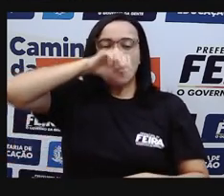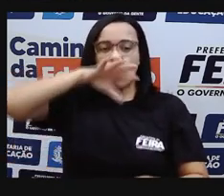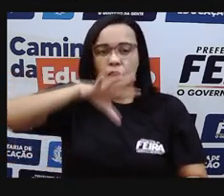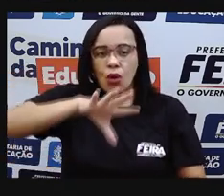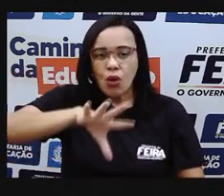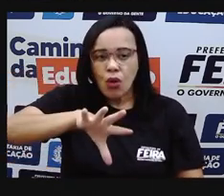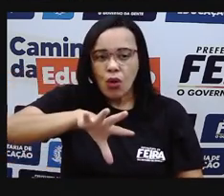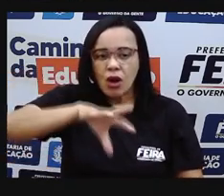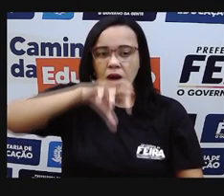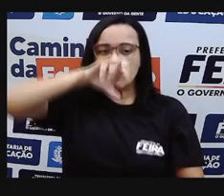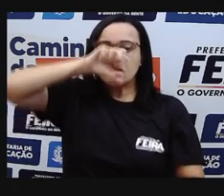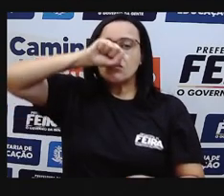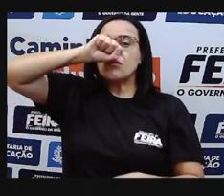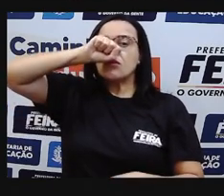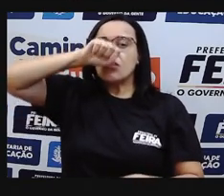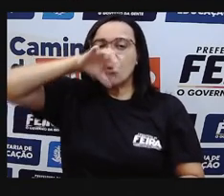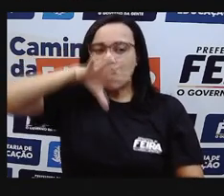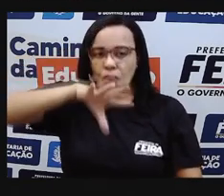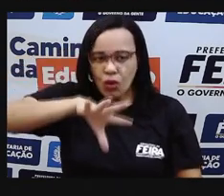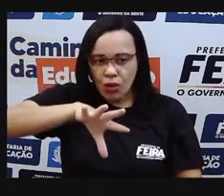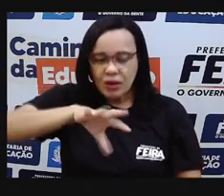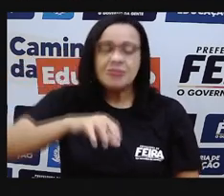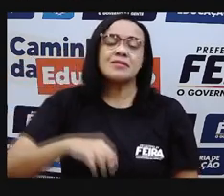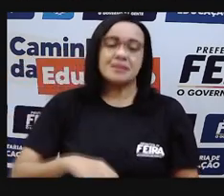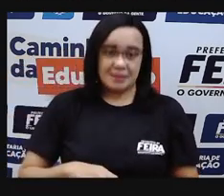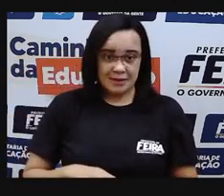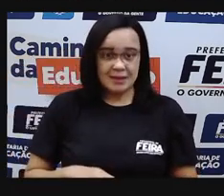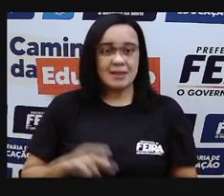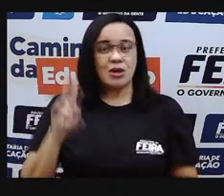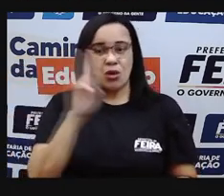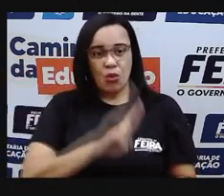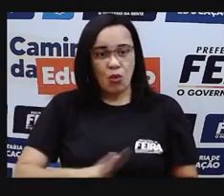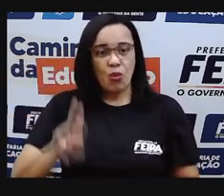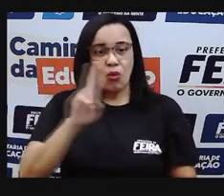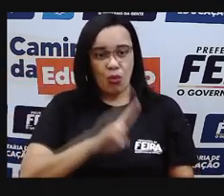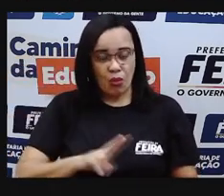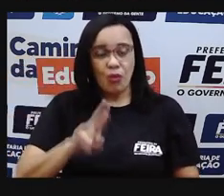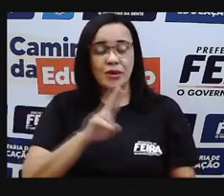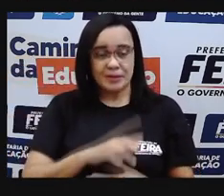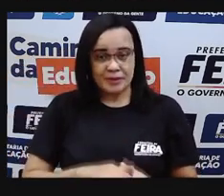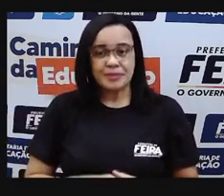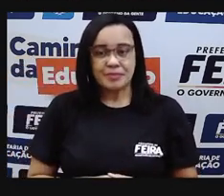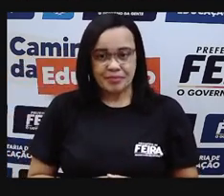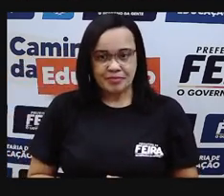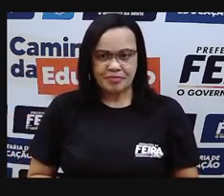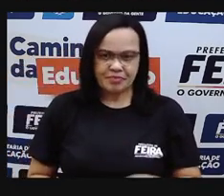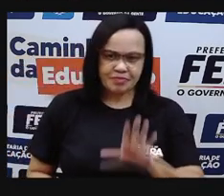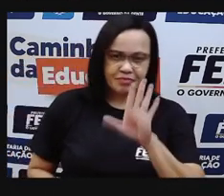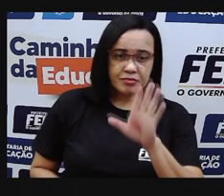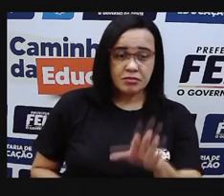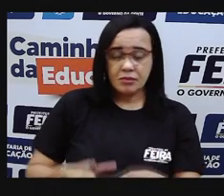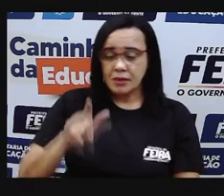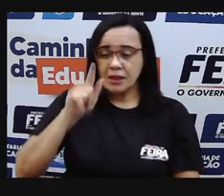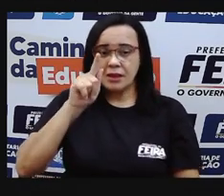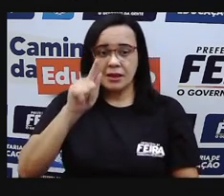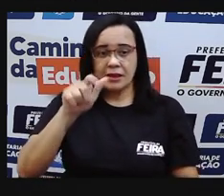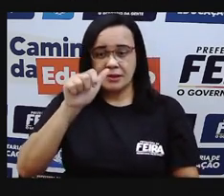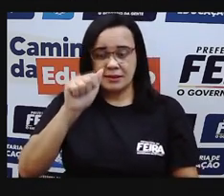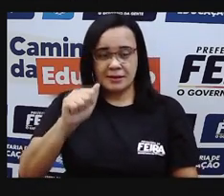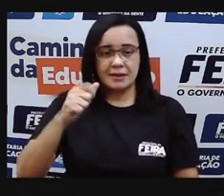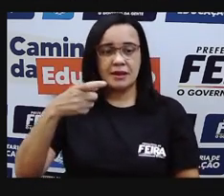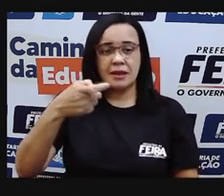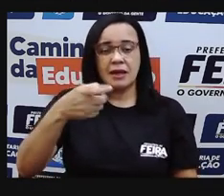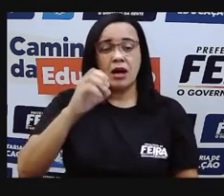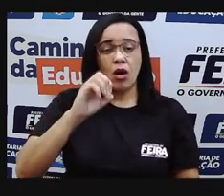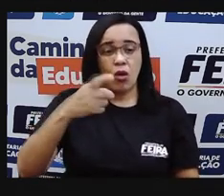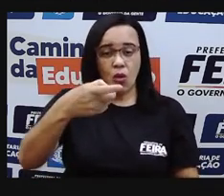proporção de gás nitrogênio. Nós não utilizamos ele, tá? Gás oxigênio, nós temos uma proporção de 21